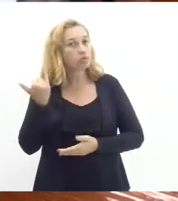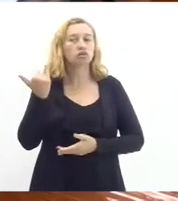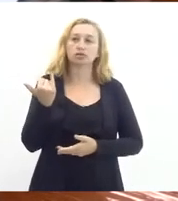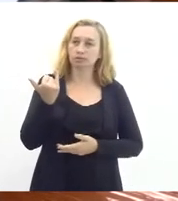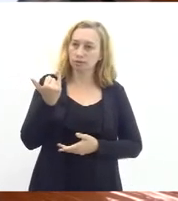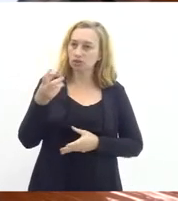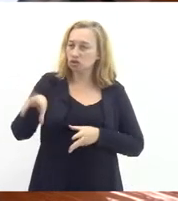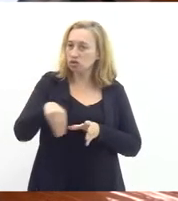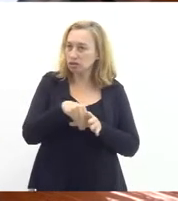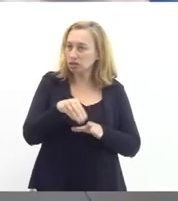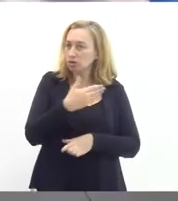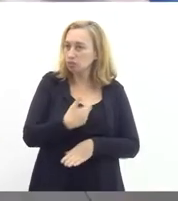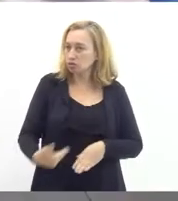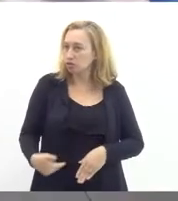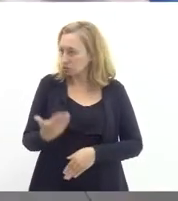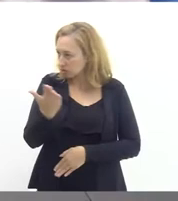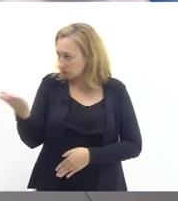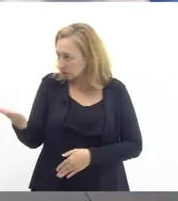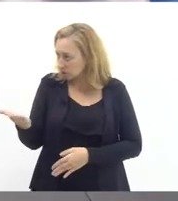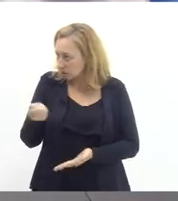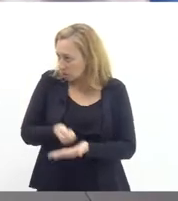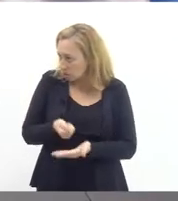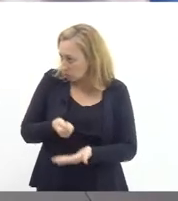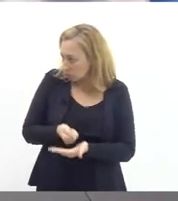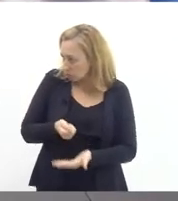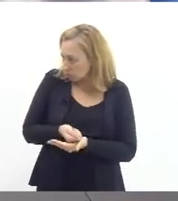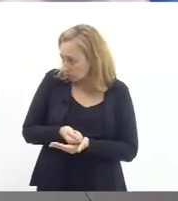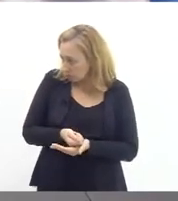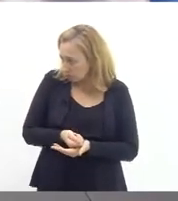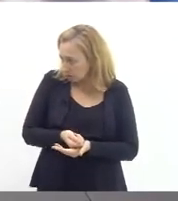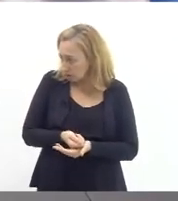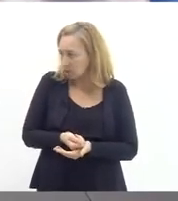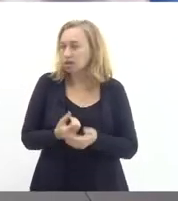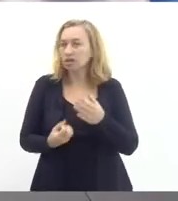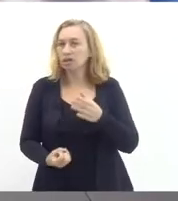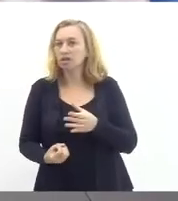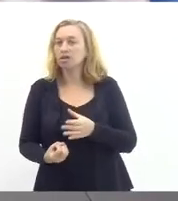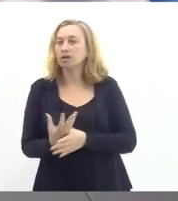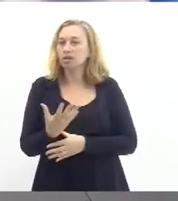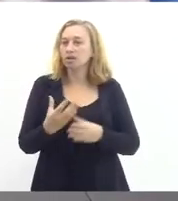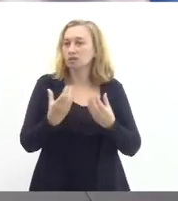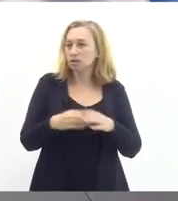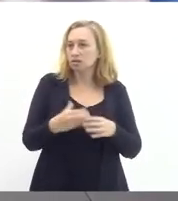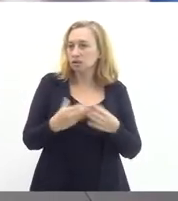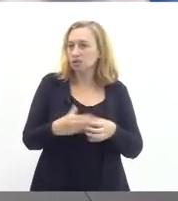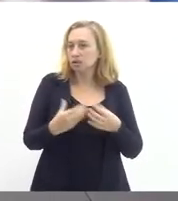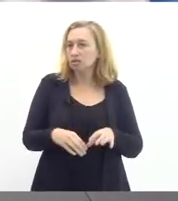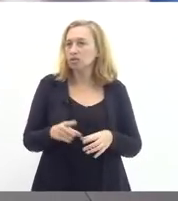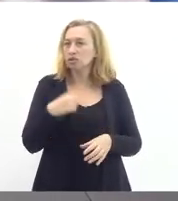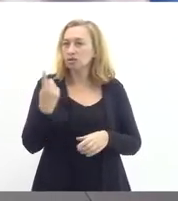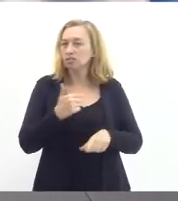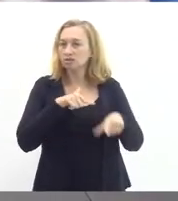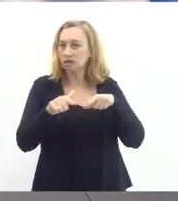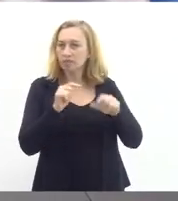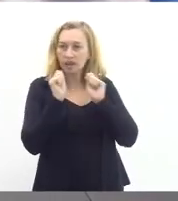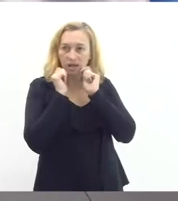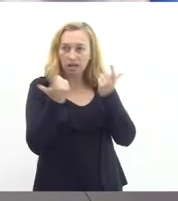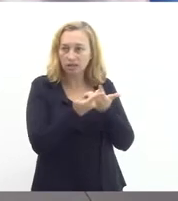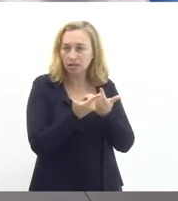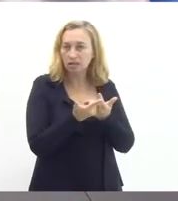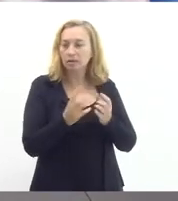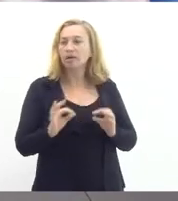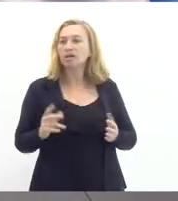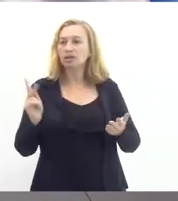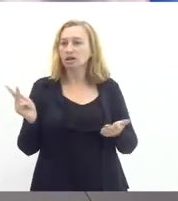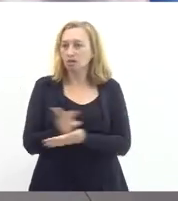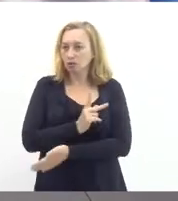dentro do governo vocês cobrem essa realização desses concursos a gente vai trabalhar muito aqui na assembleia para que essas pactuações